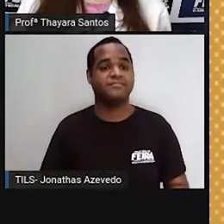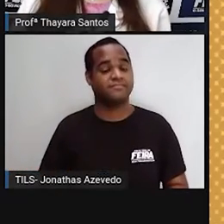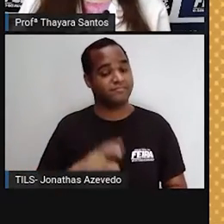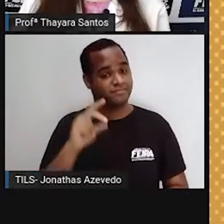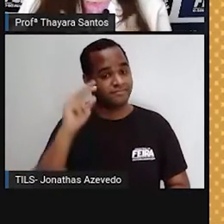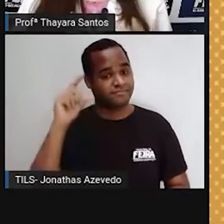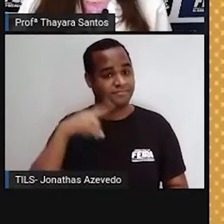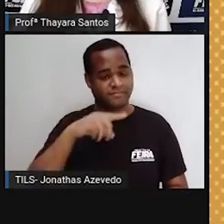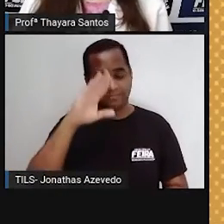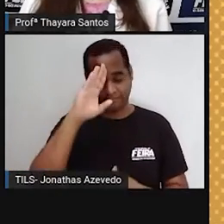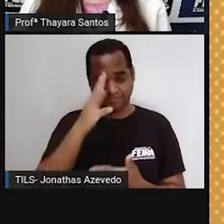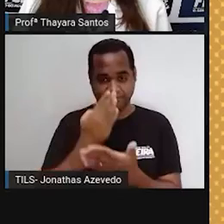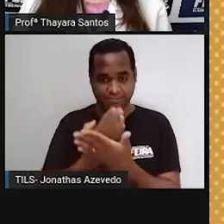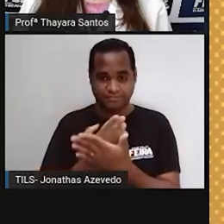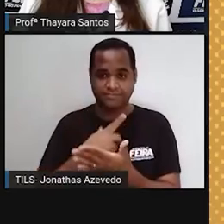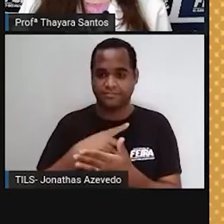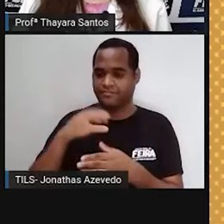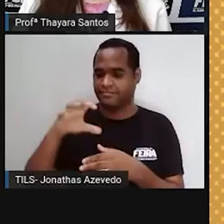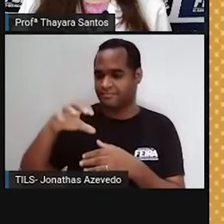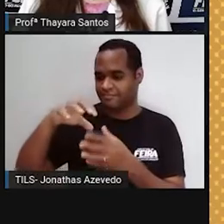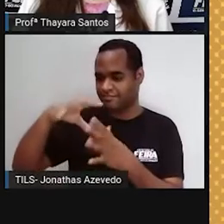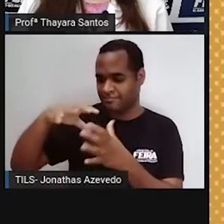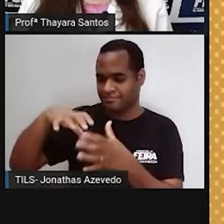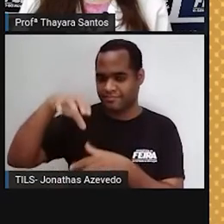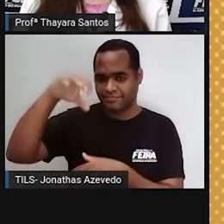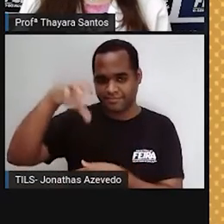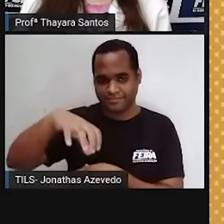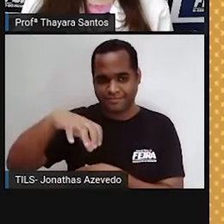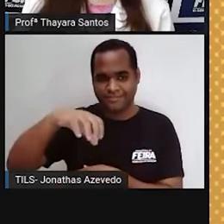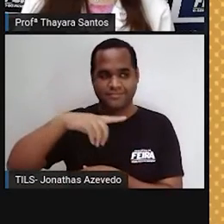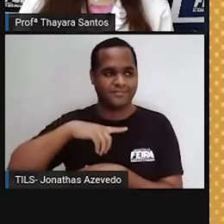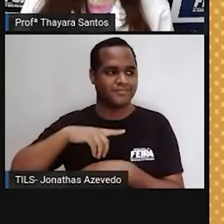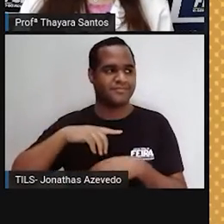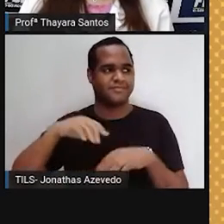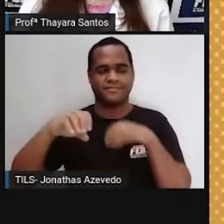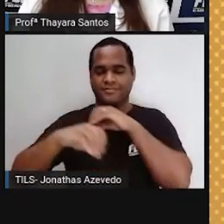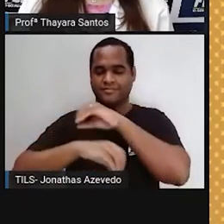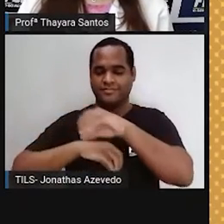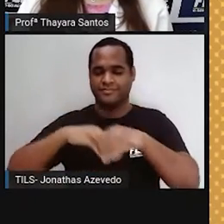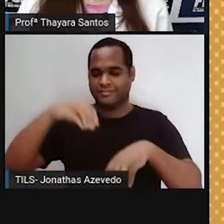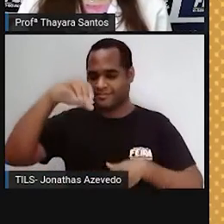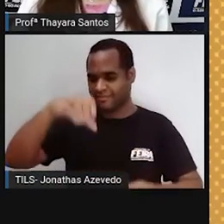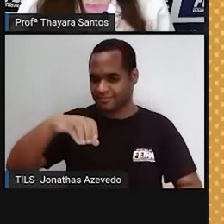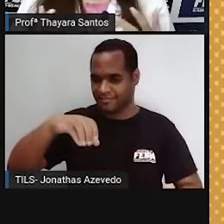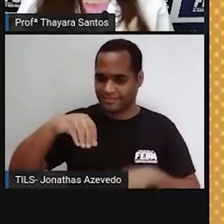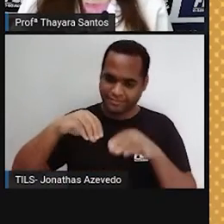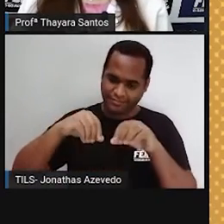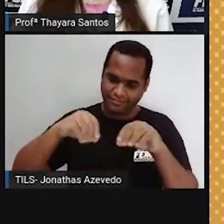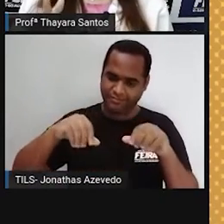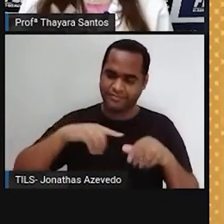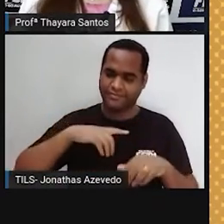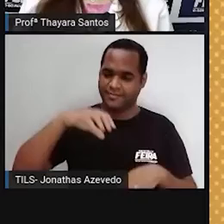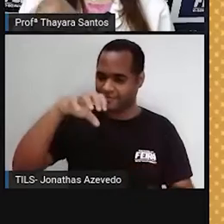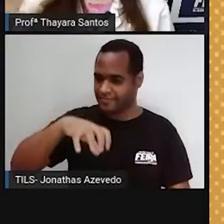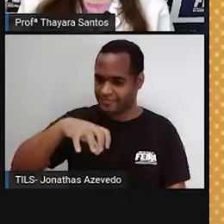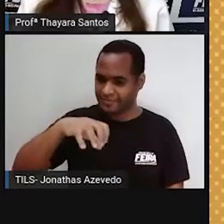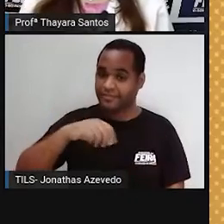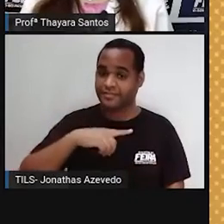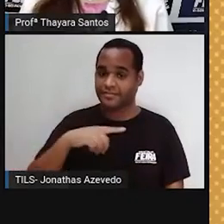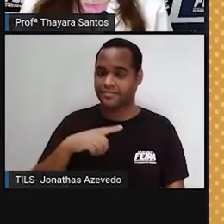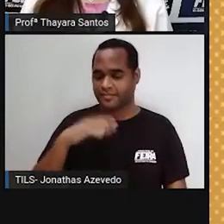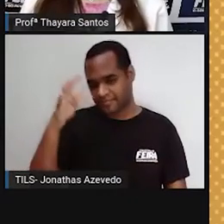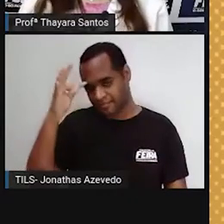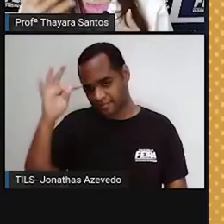Antigamente acreditava-se que era o planeta Terra que tava no centro do sistema solar. Mas essa teoria hoje